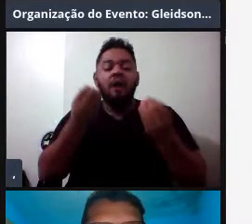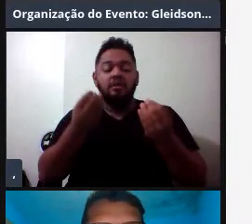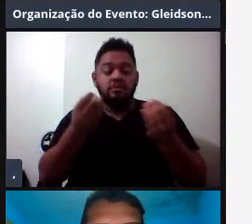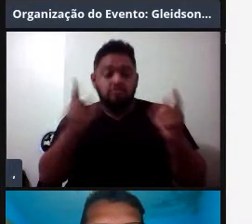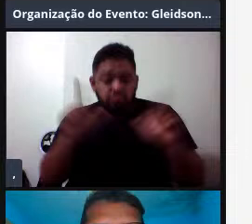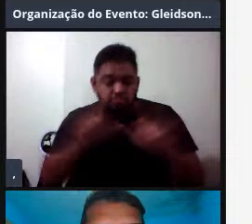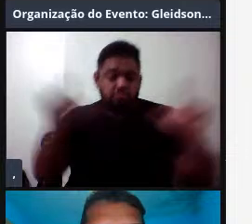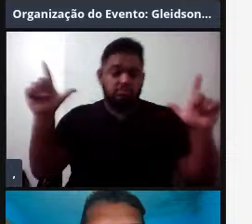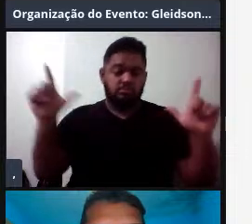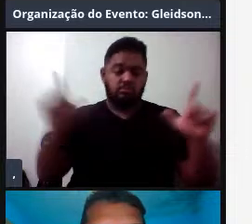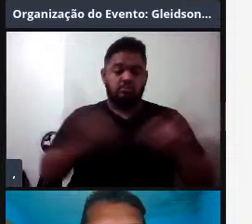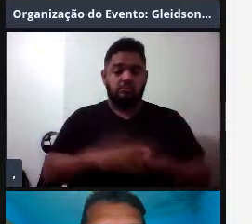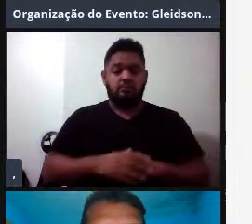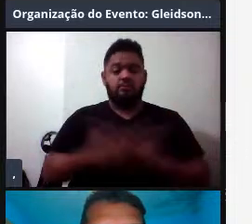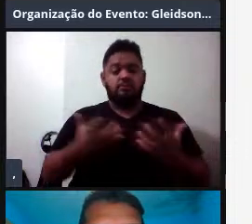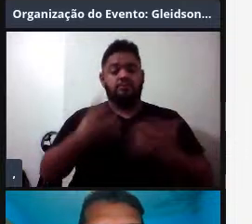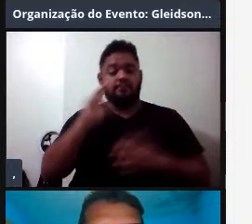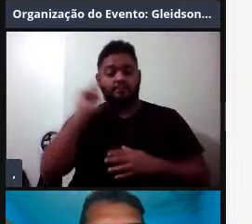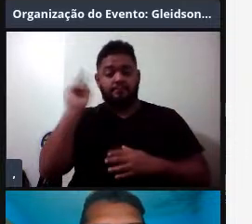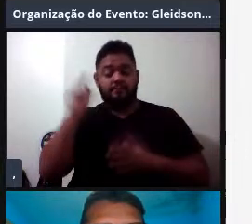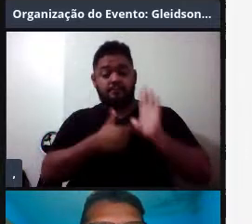Deixa eu parar de compartilhar.